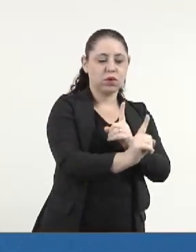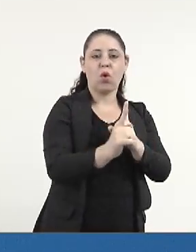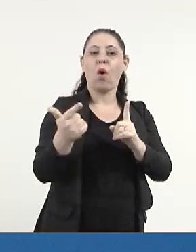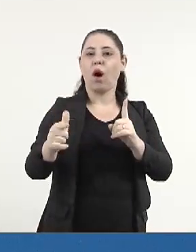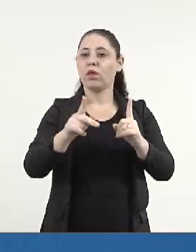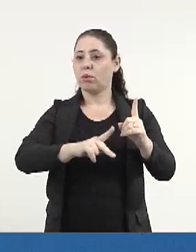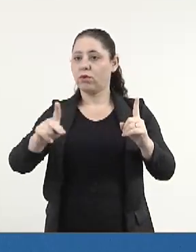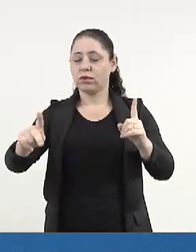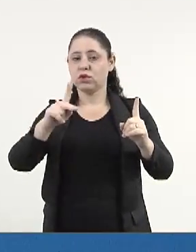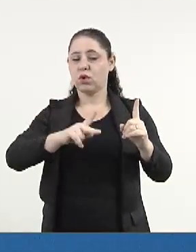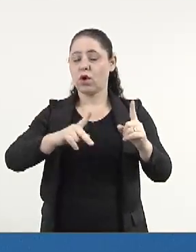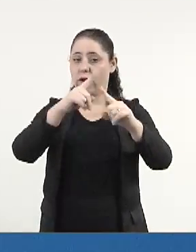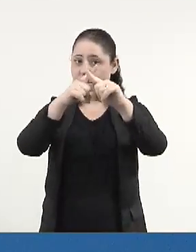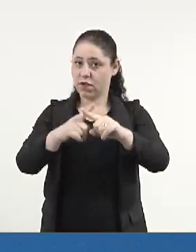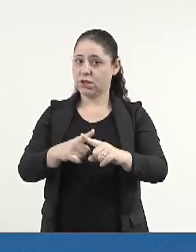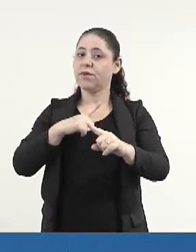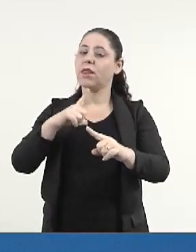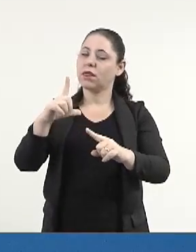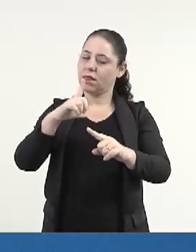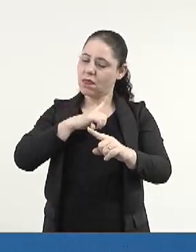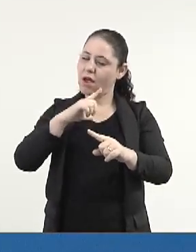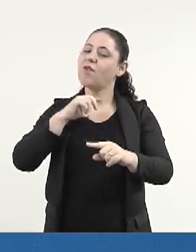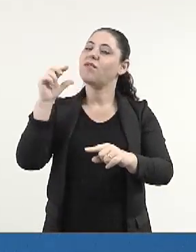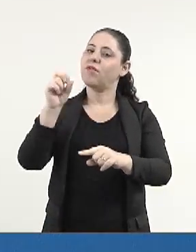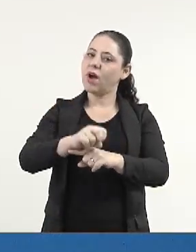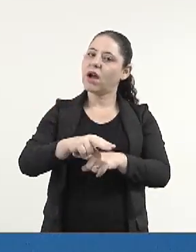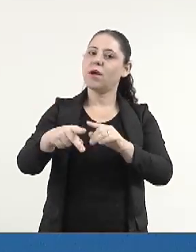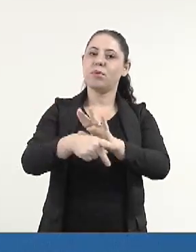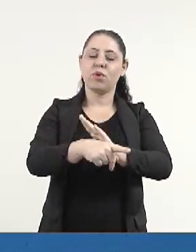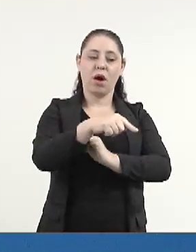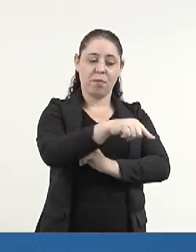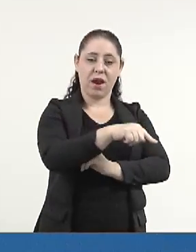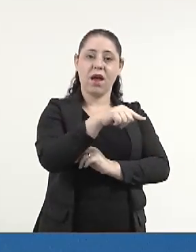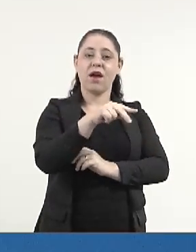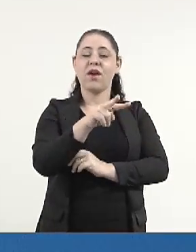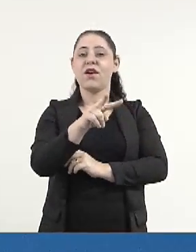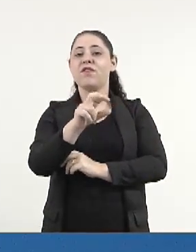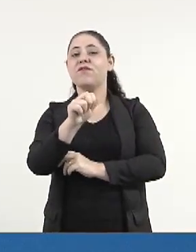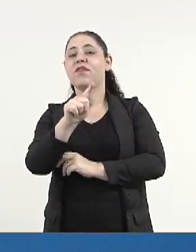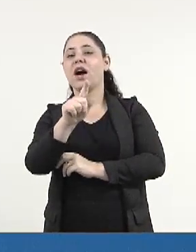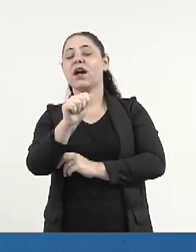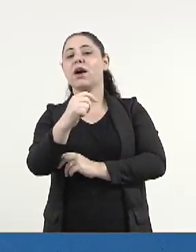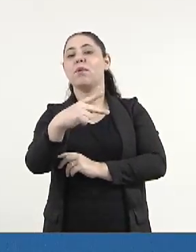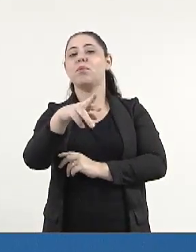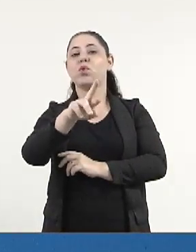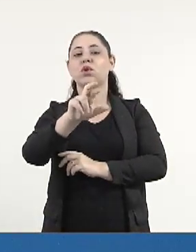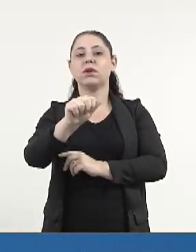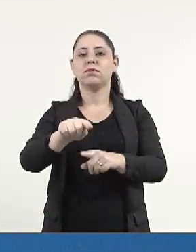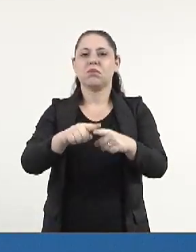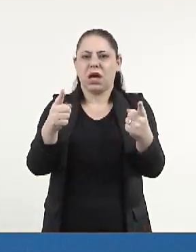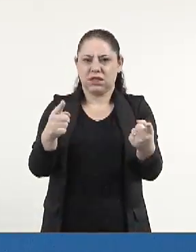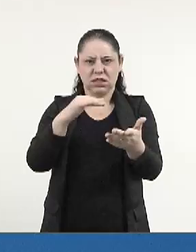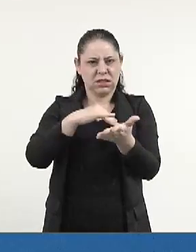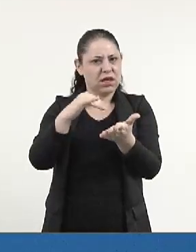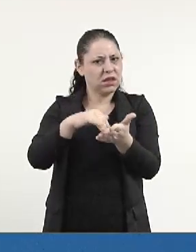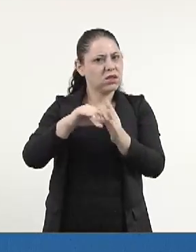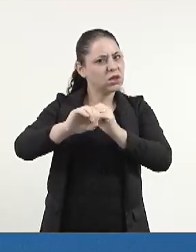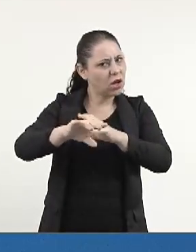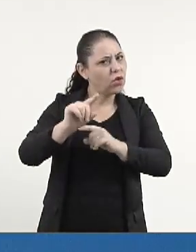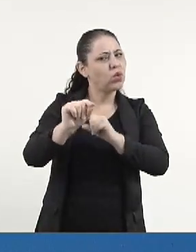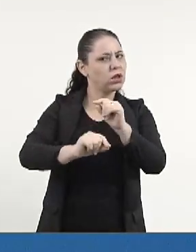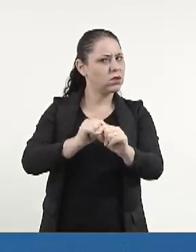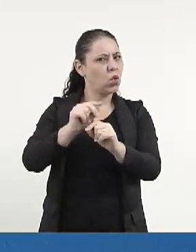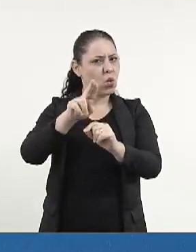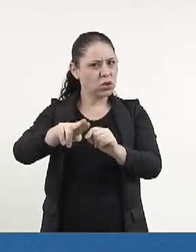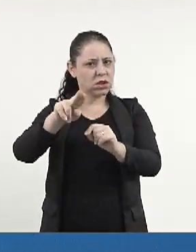efetivos que devem assumir nessas vagas, consideradas vagas puras. E a Secretaria de Educação está